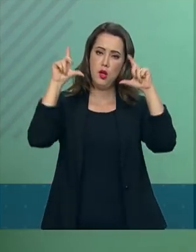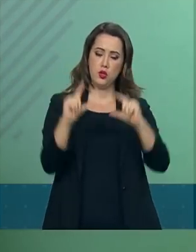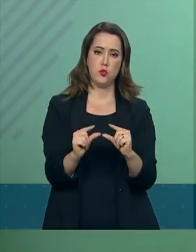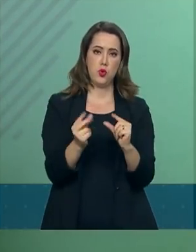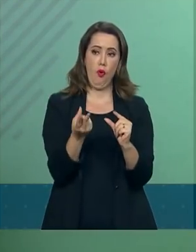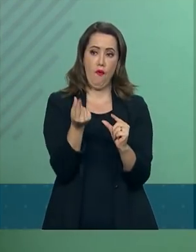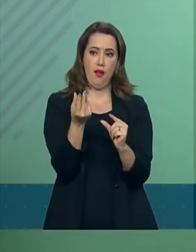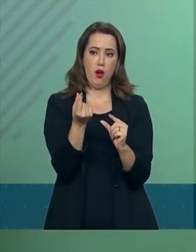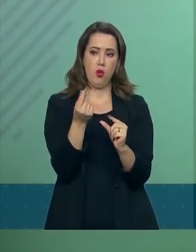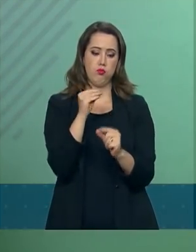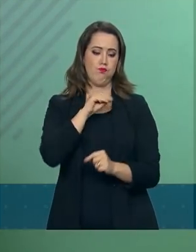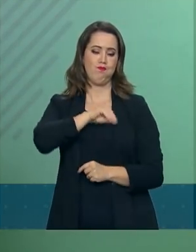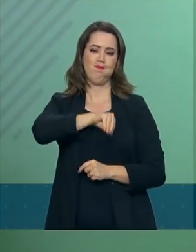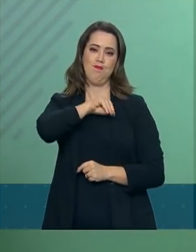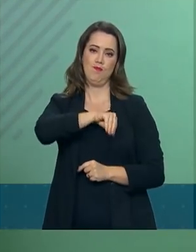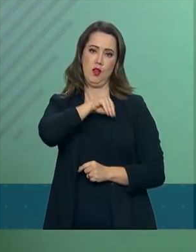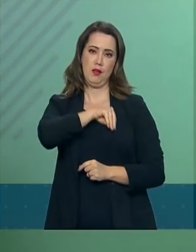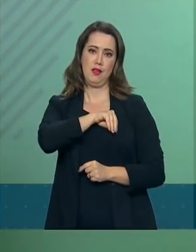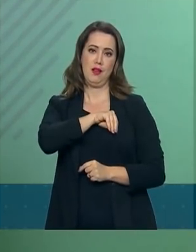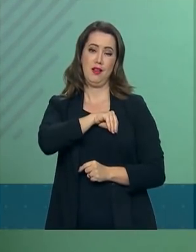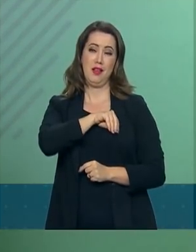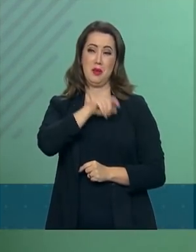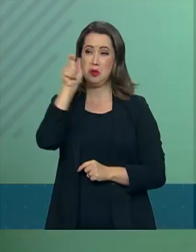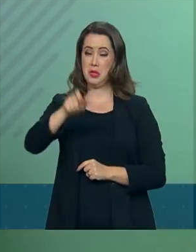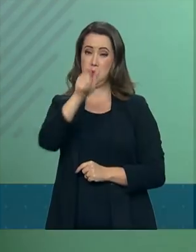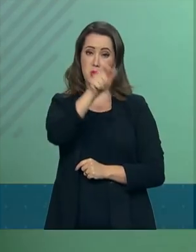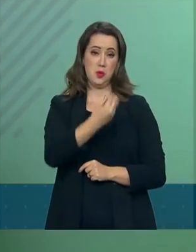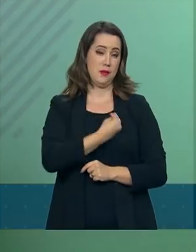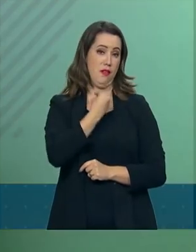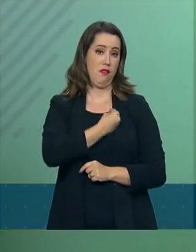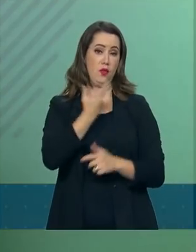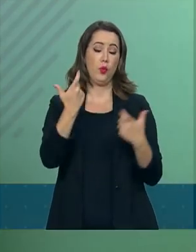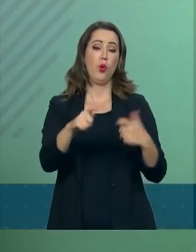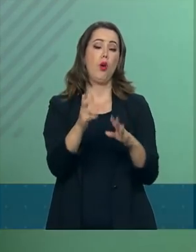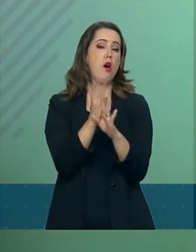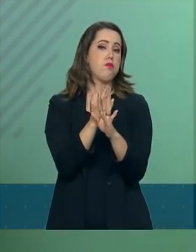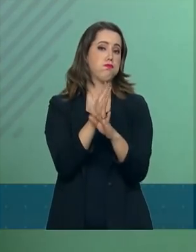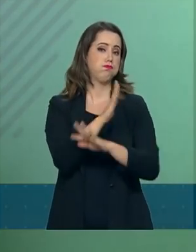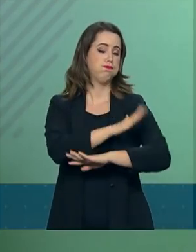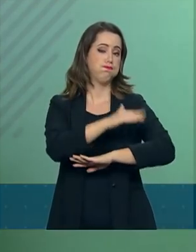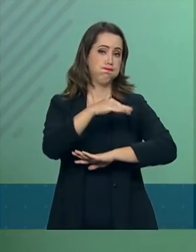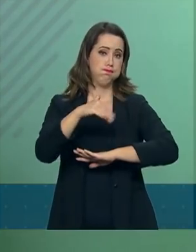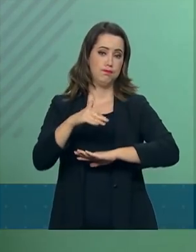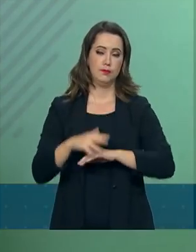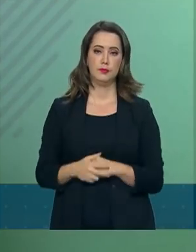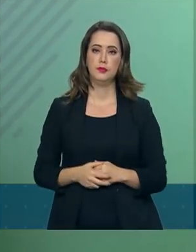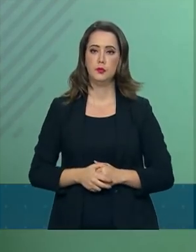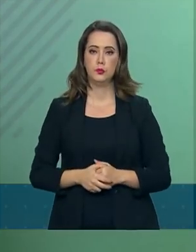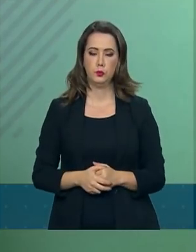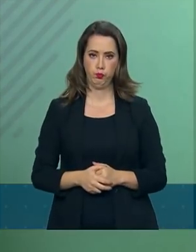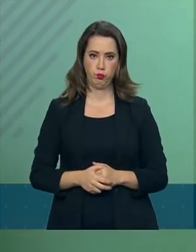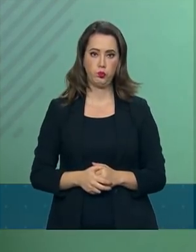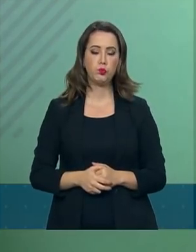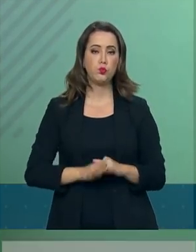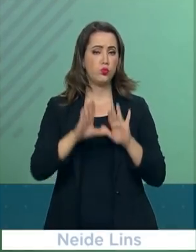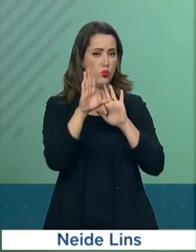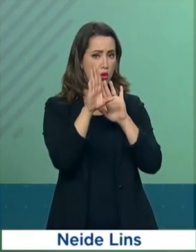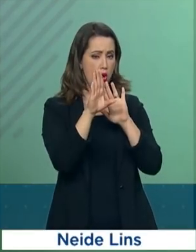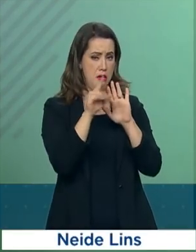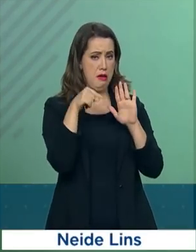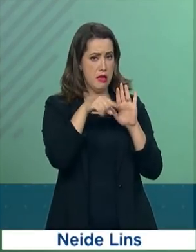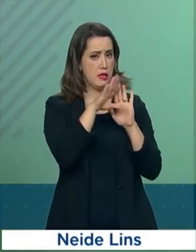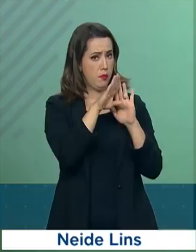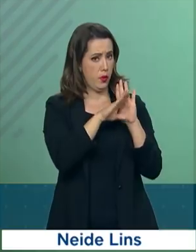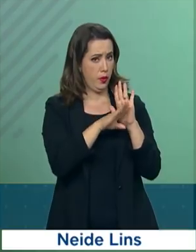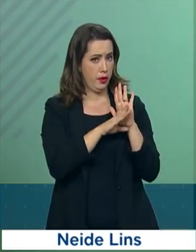renda das pessoas que moram naquela região. O programa conta com a participação